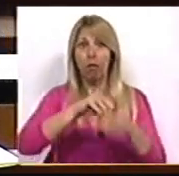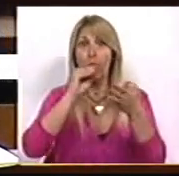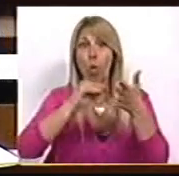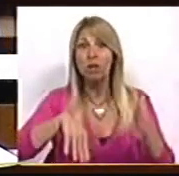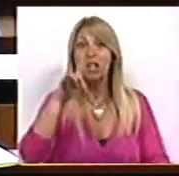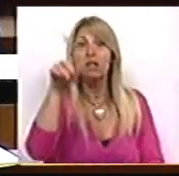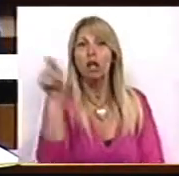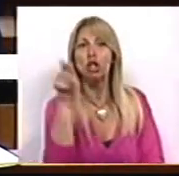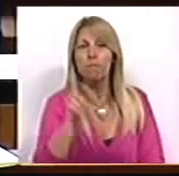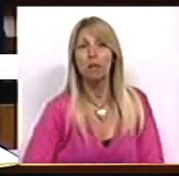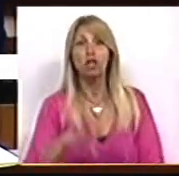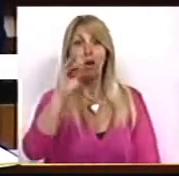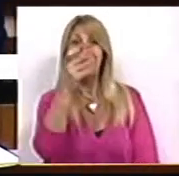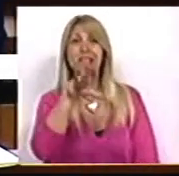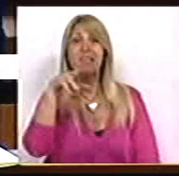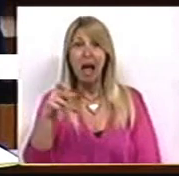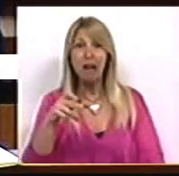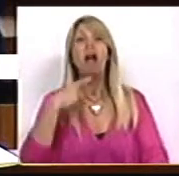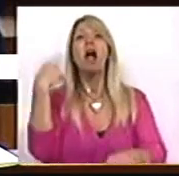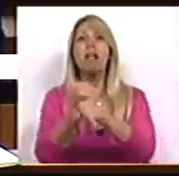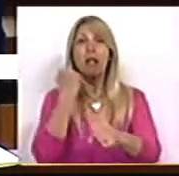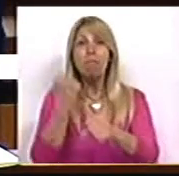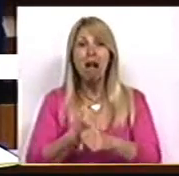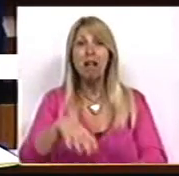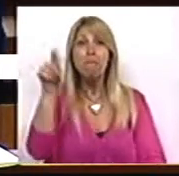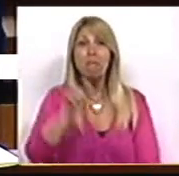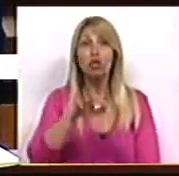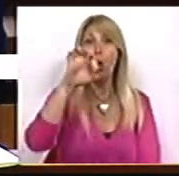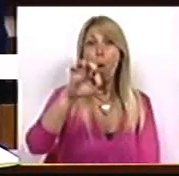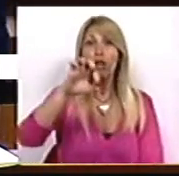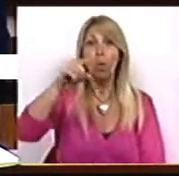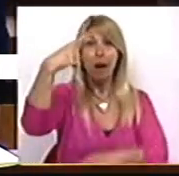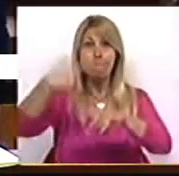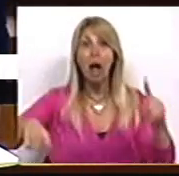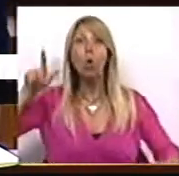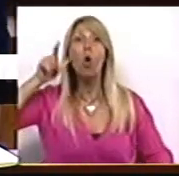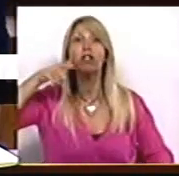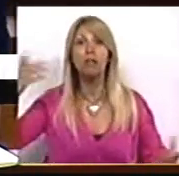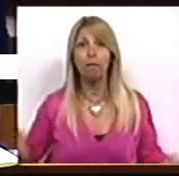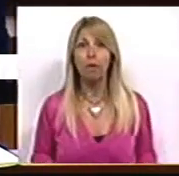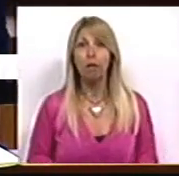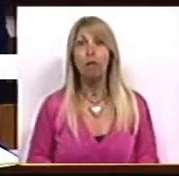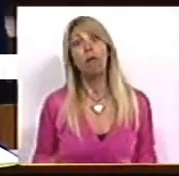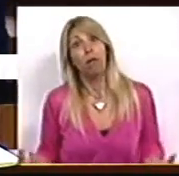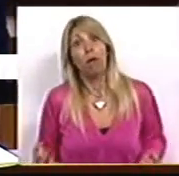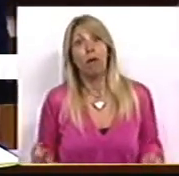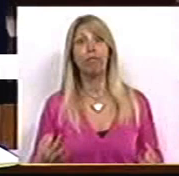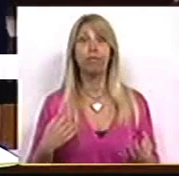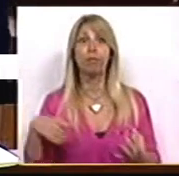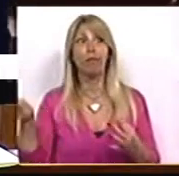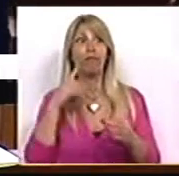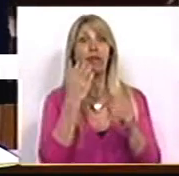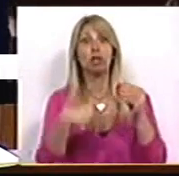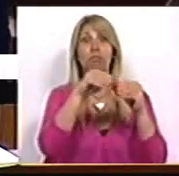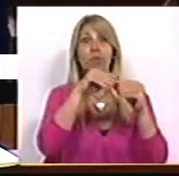8 anos e meio em call centers, de tal forma que chegou a acumular um part time com um full